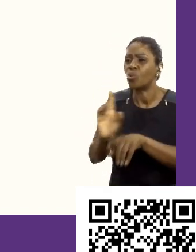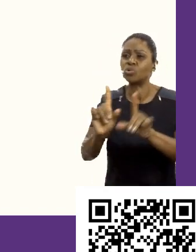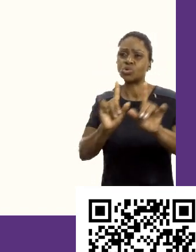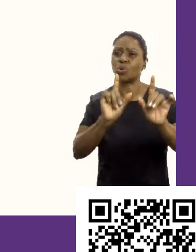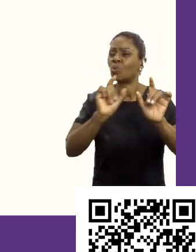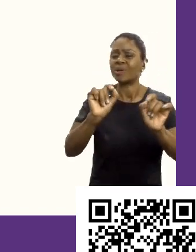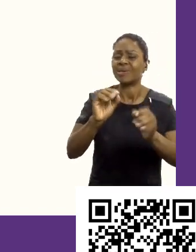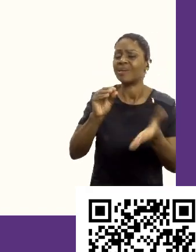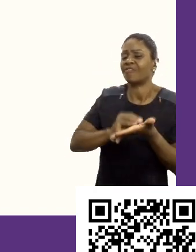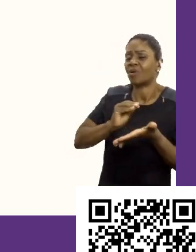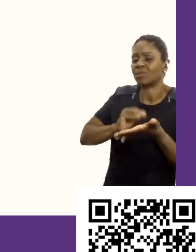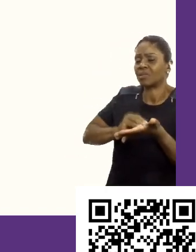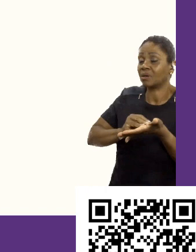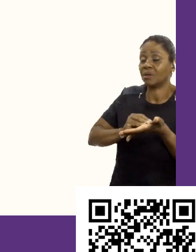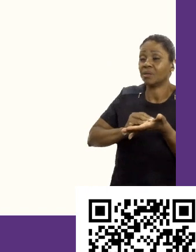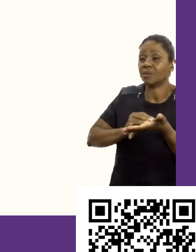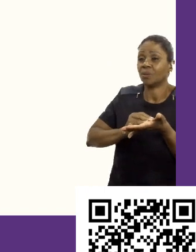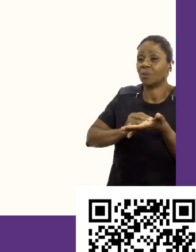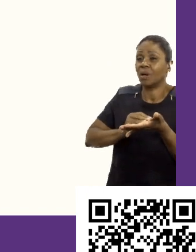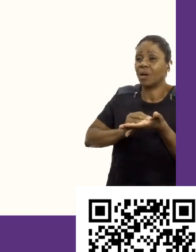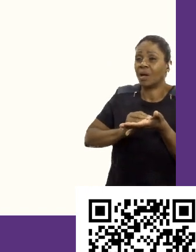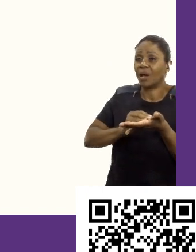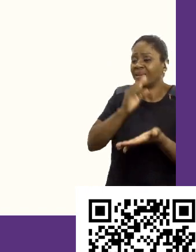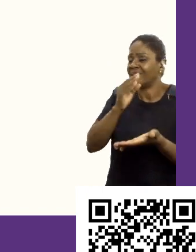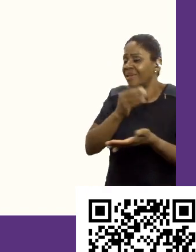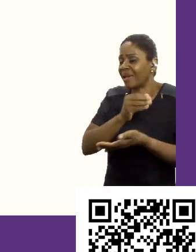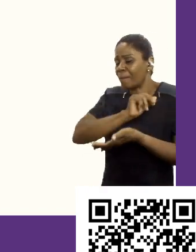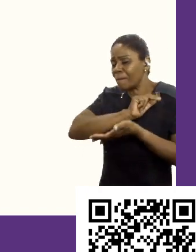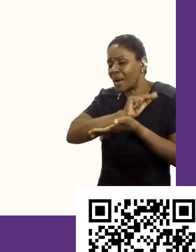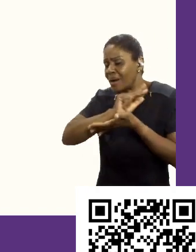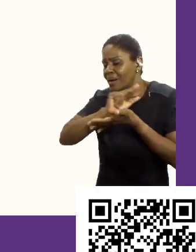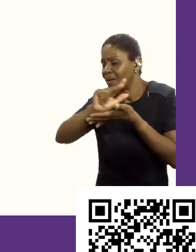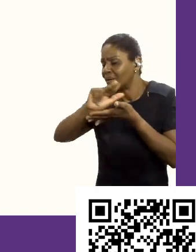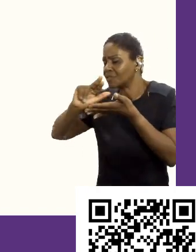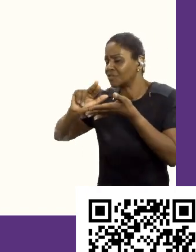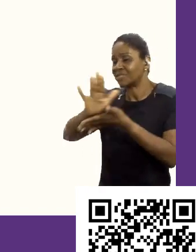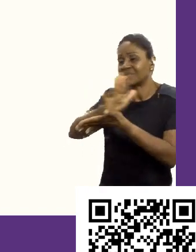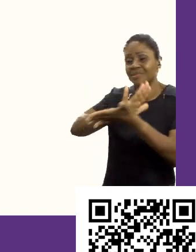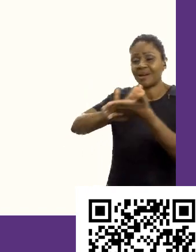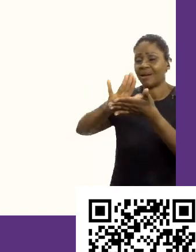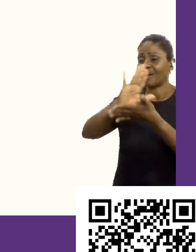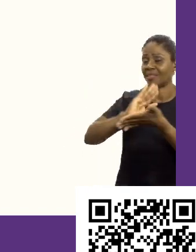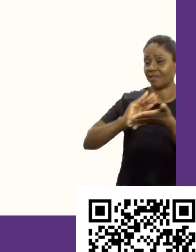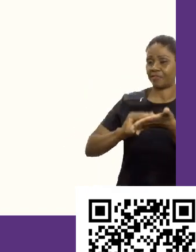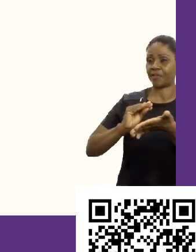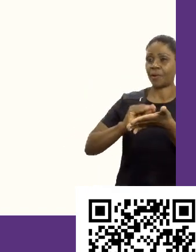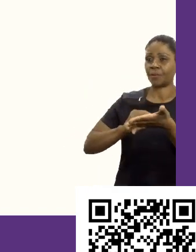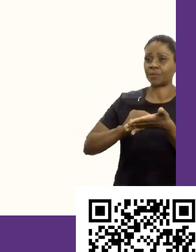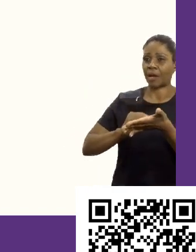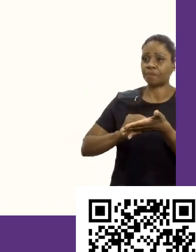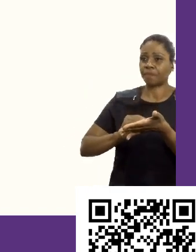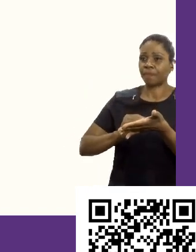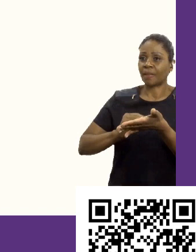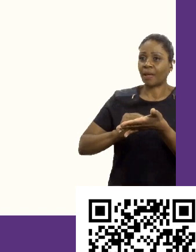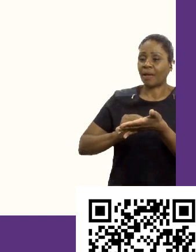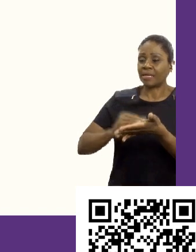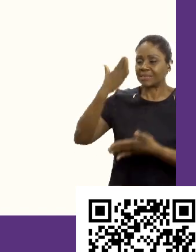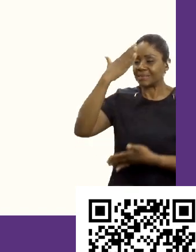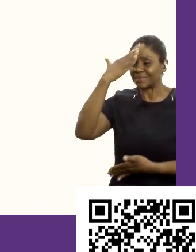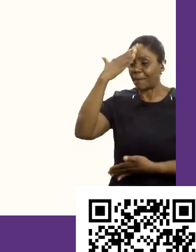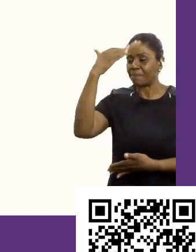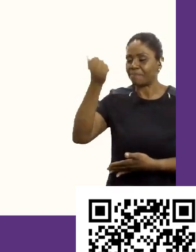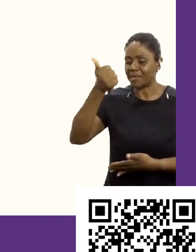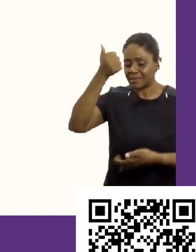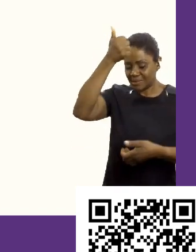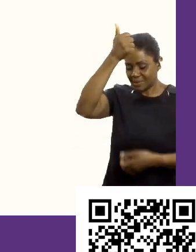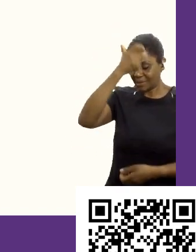Será que está faltando aquilo? E muitas vezes não está faltando nada. Está faltando isso aqui. Saber falar